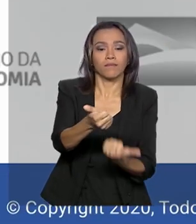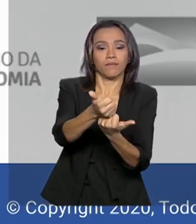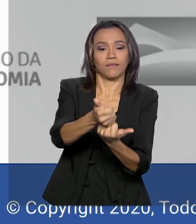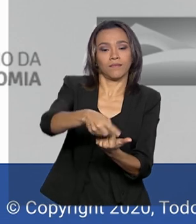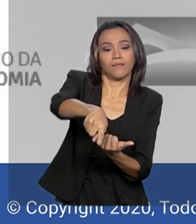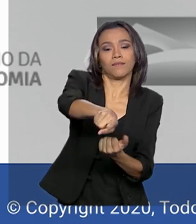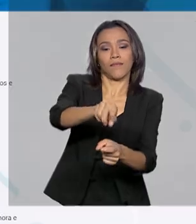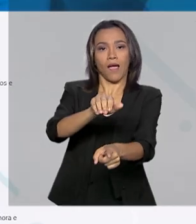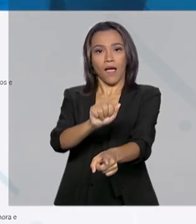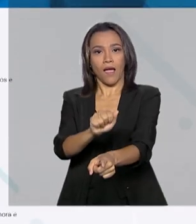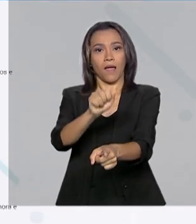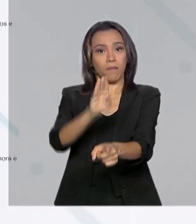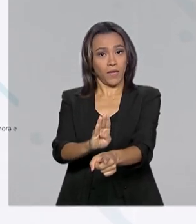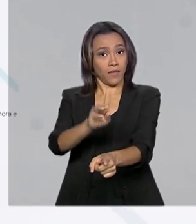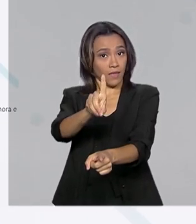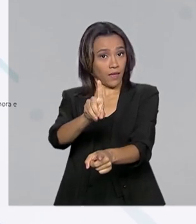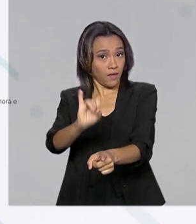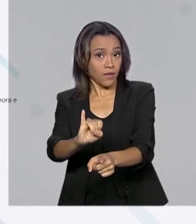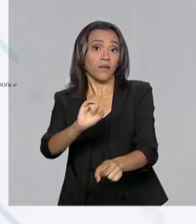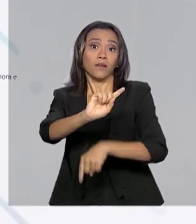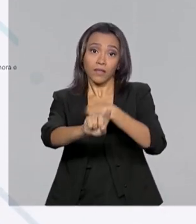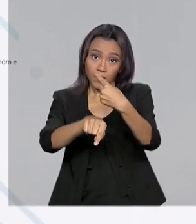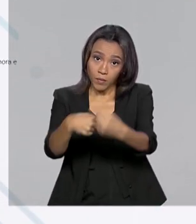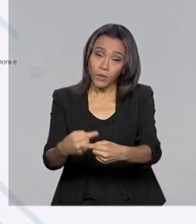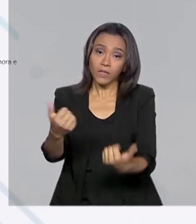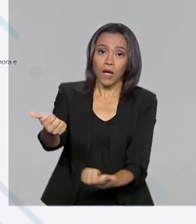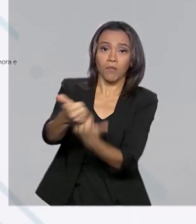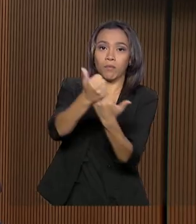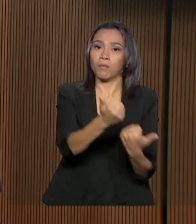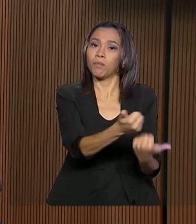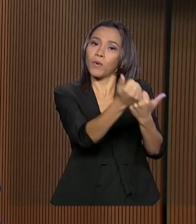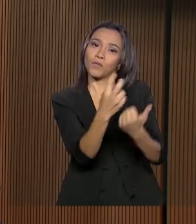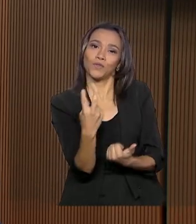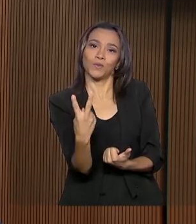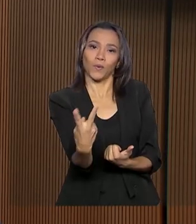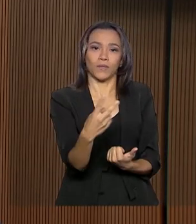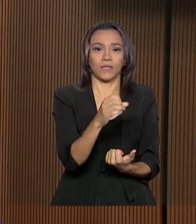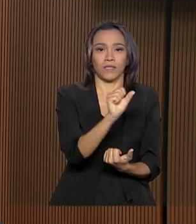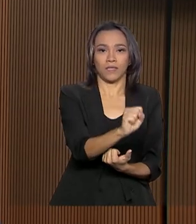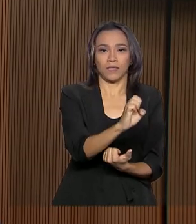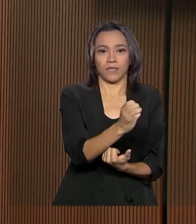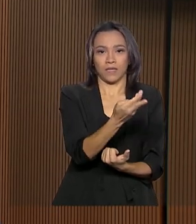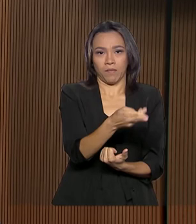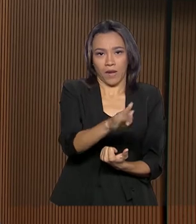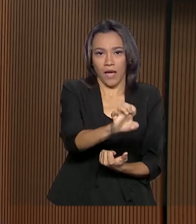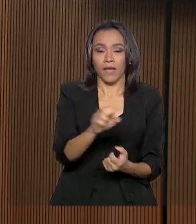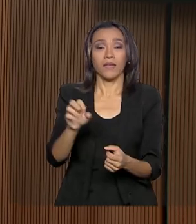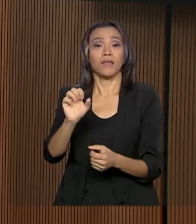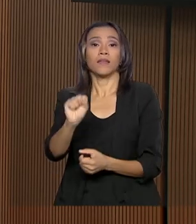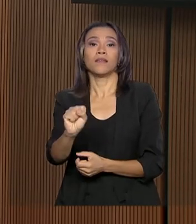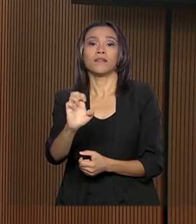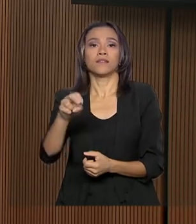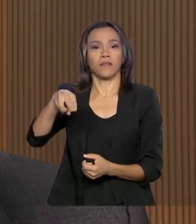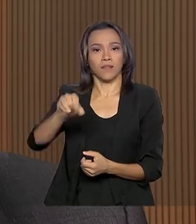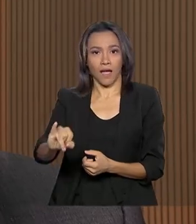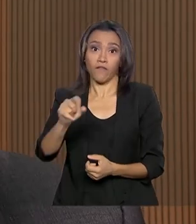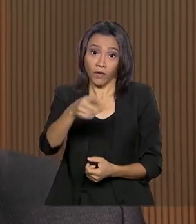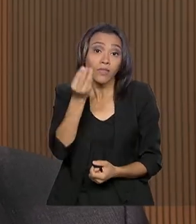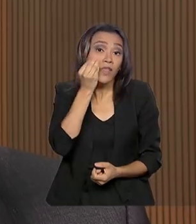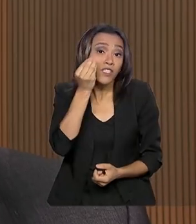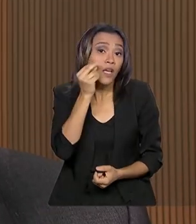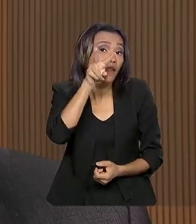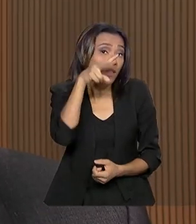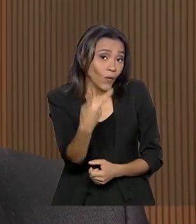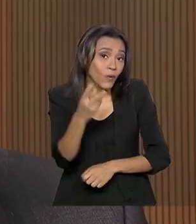Industrial, a BDI, e executado pelo Senai e pelo Sebrae. A iniciativa foi testada em dois estados brasileiros e os